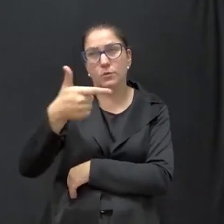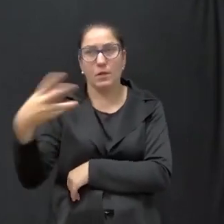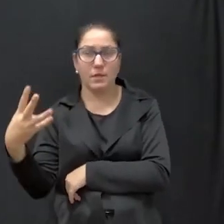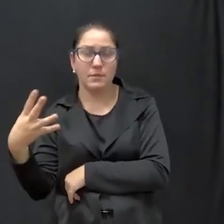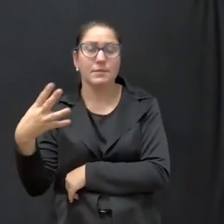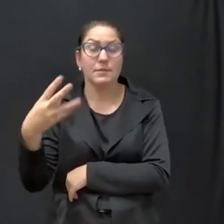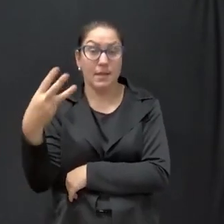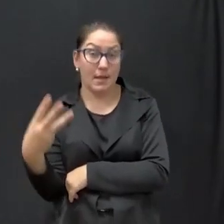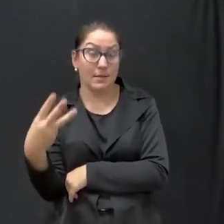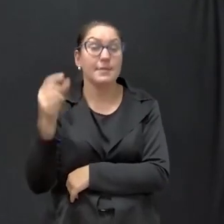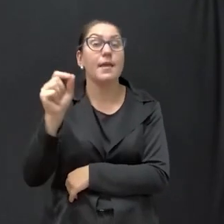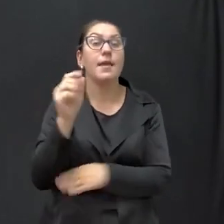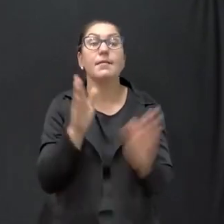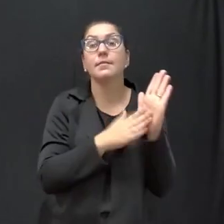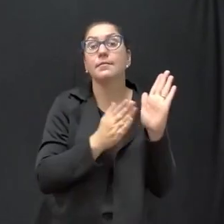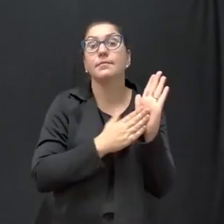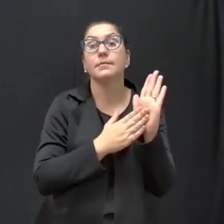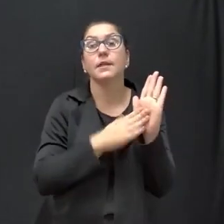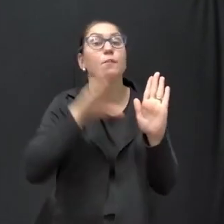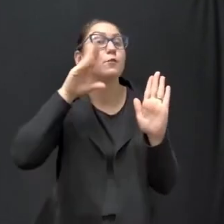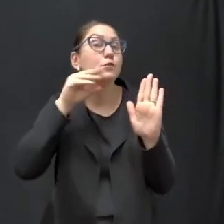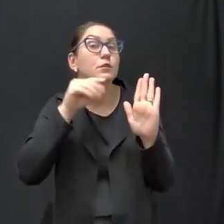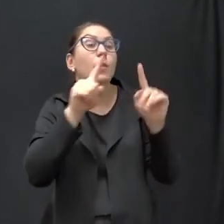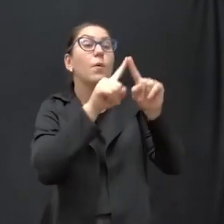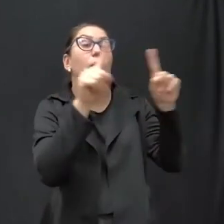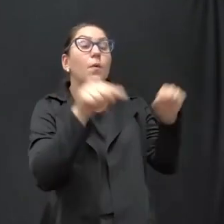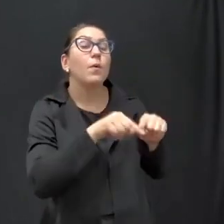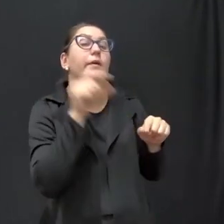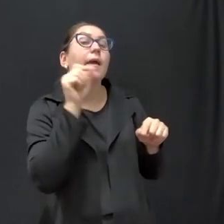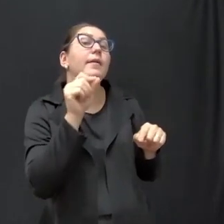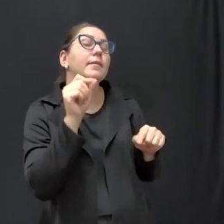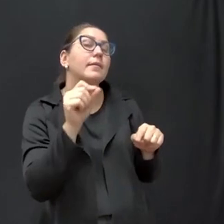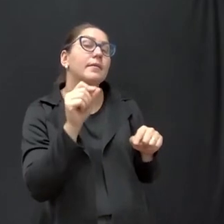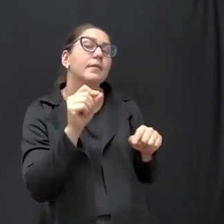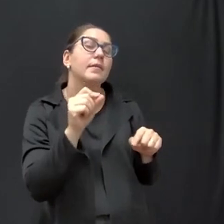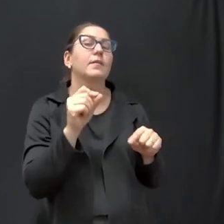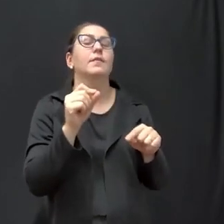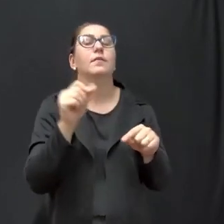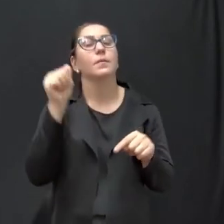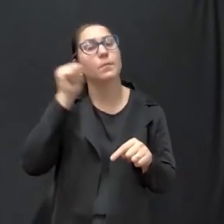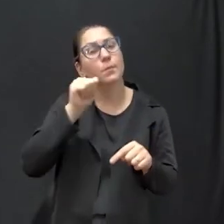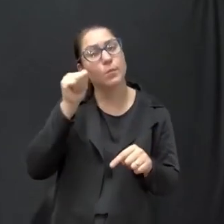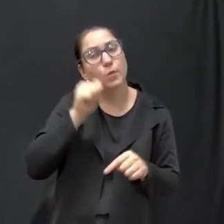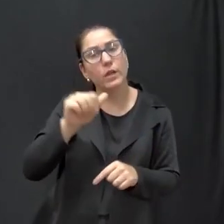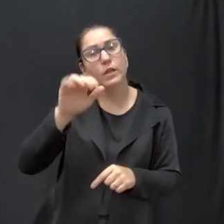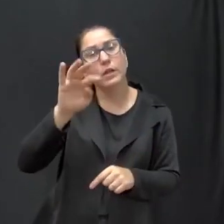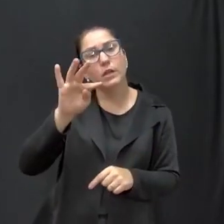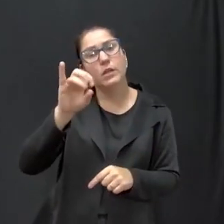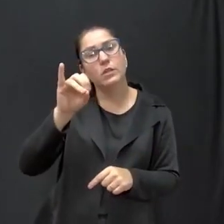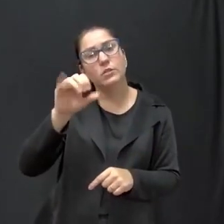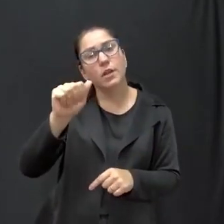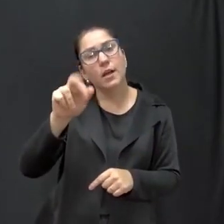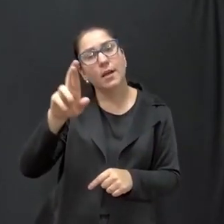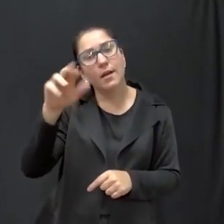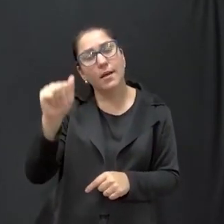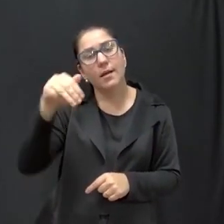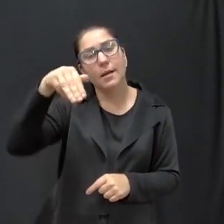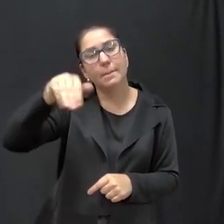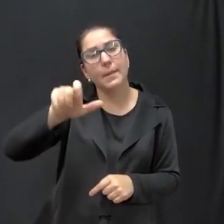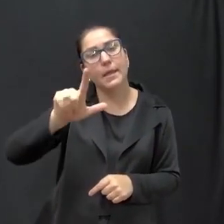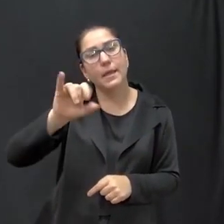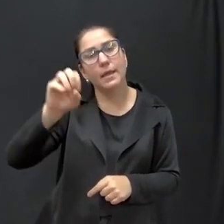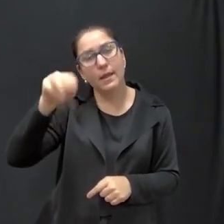indicado para este cargo? Quem foi indicado? A servidora Tiara Fernanda Melinda Silva.